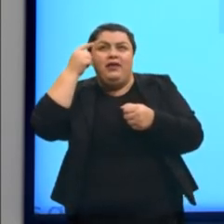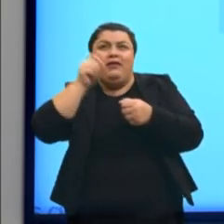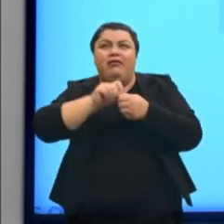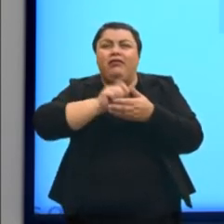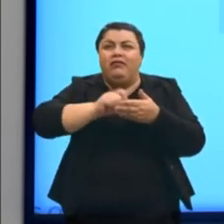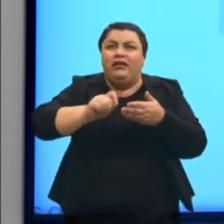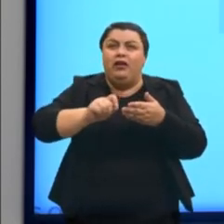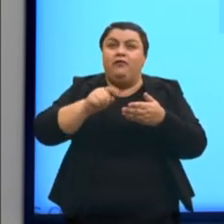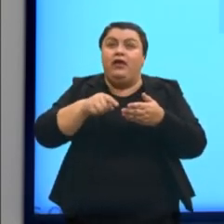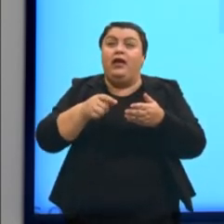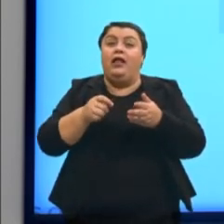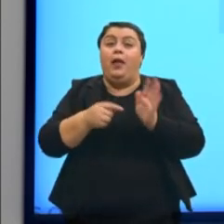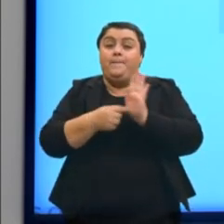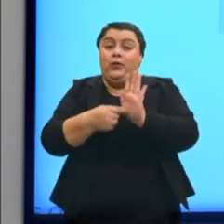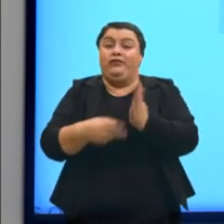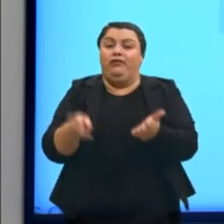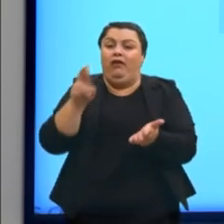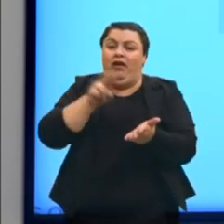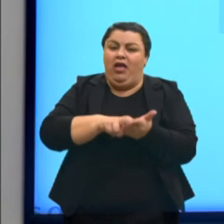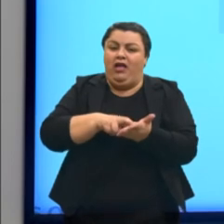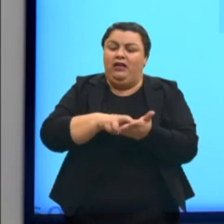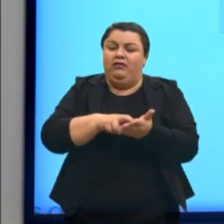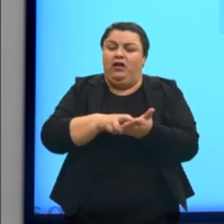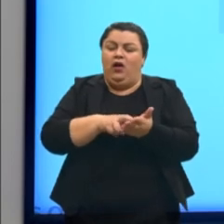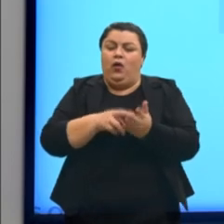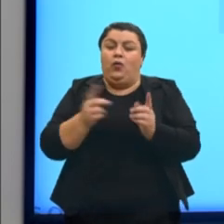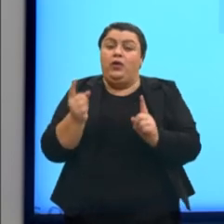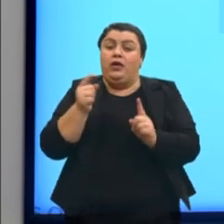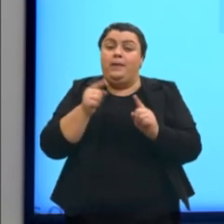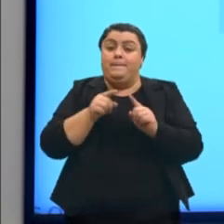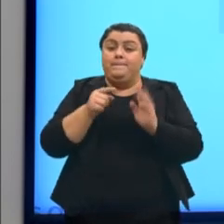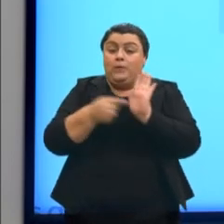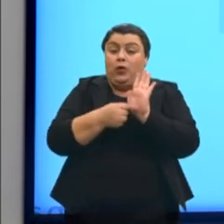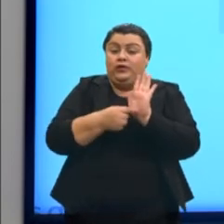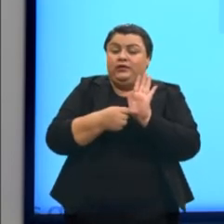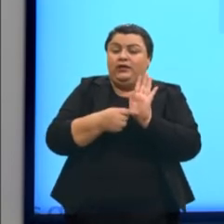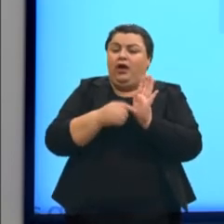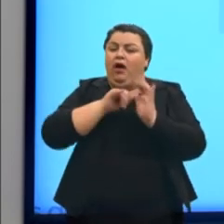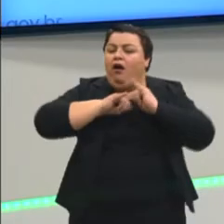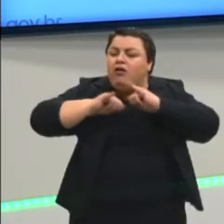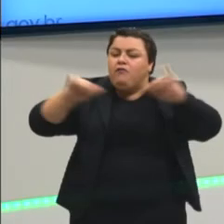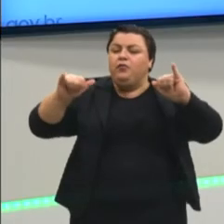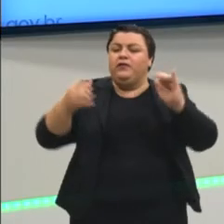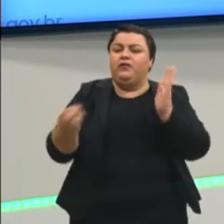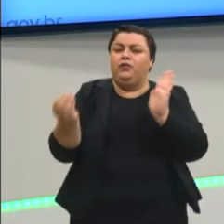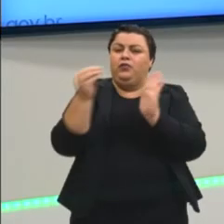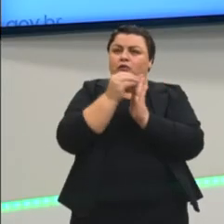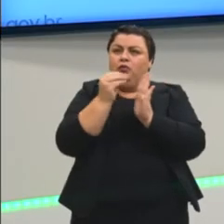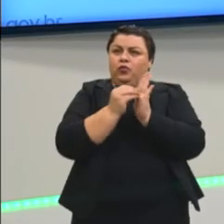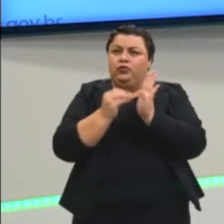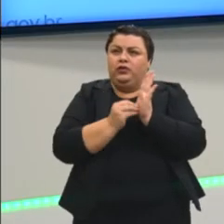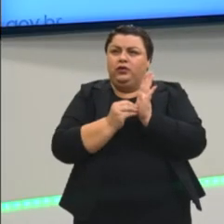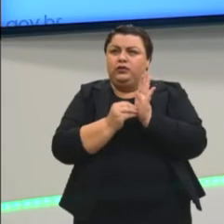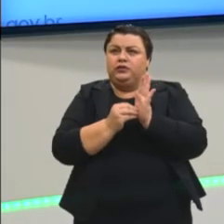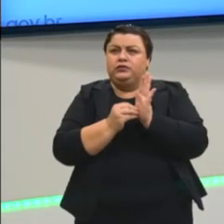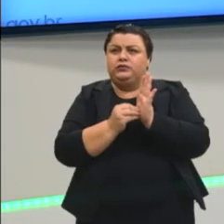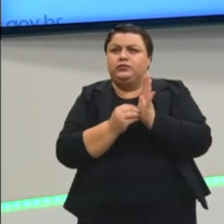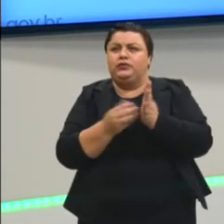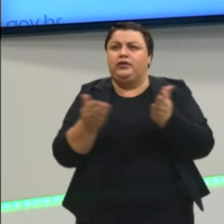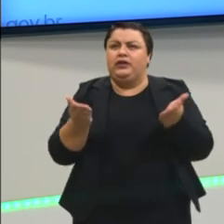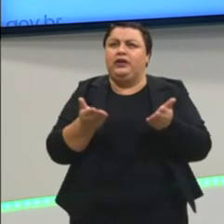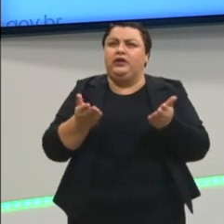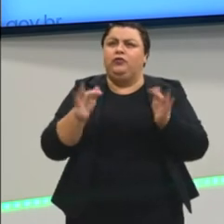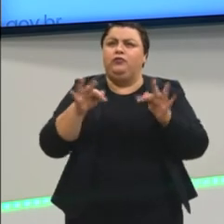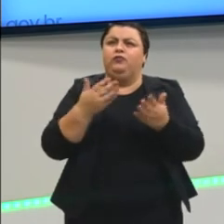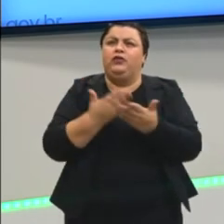ênfase então na informação e no conteúdo. A gente chega, pessoal, com essa síntese no final da nossa aula